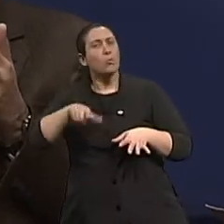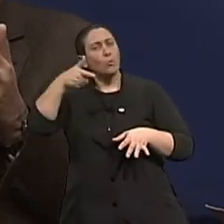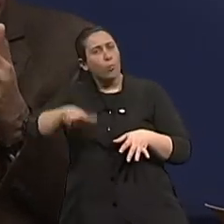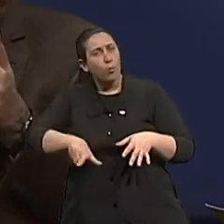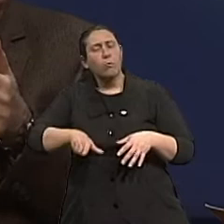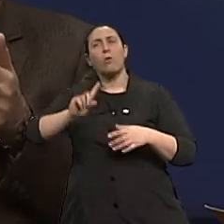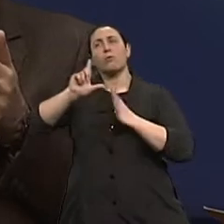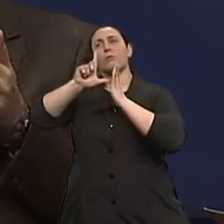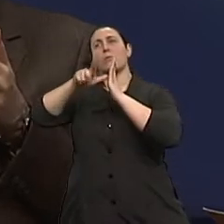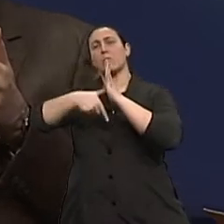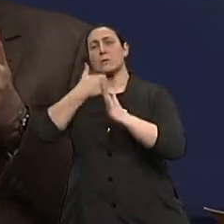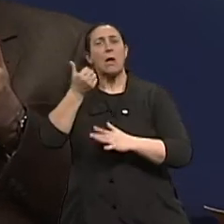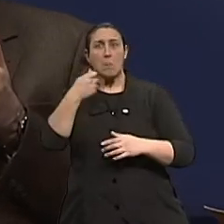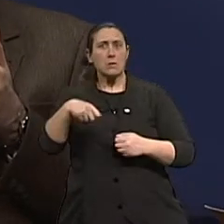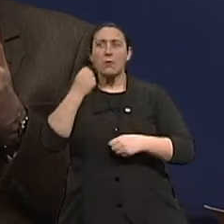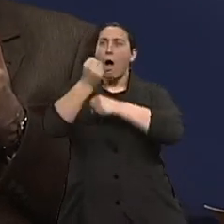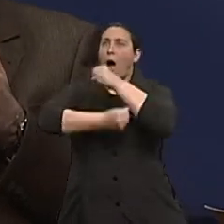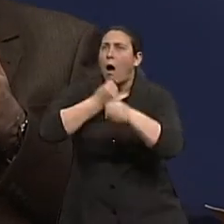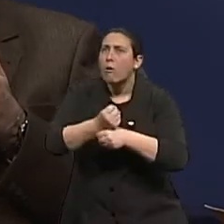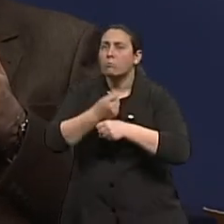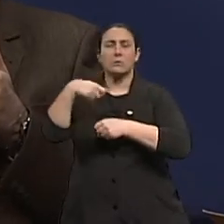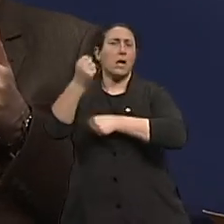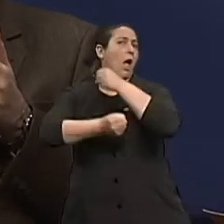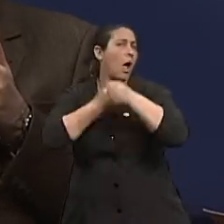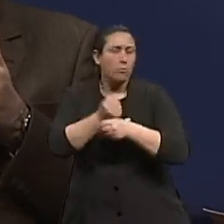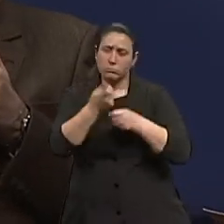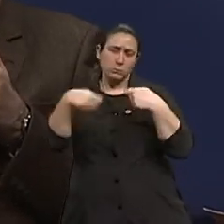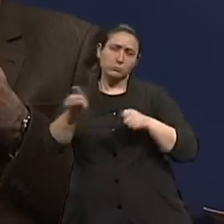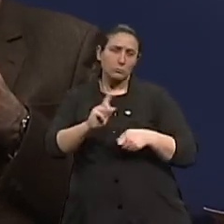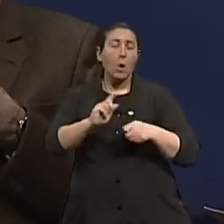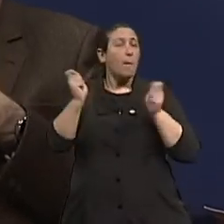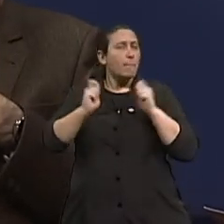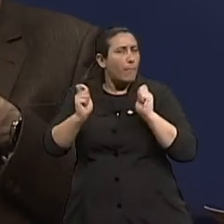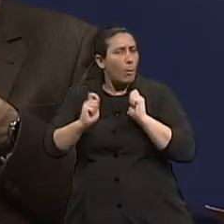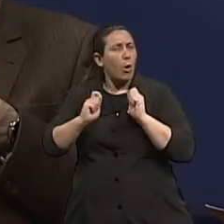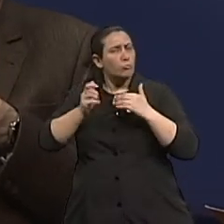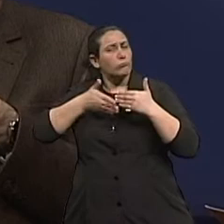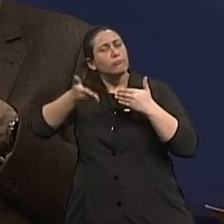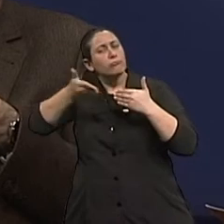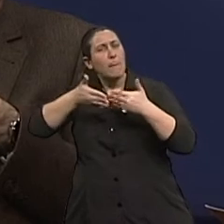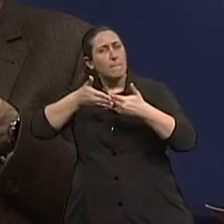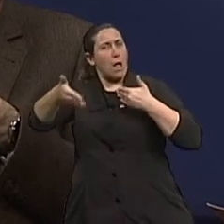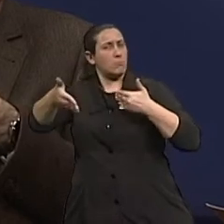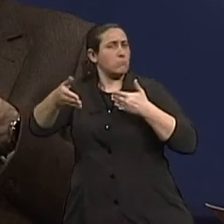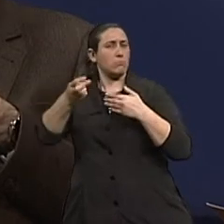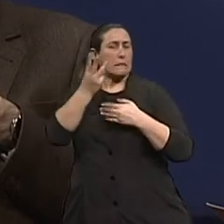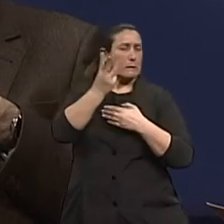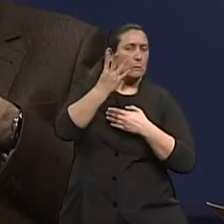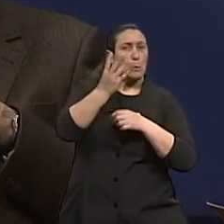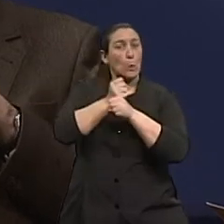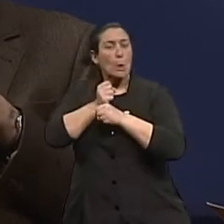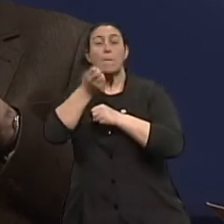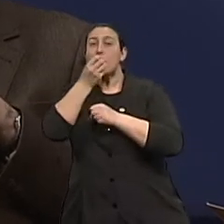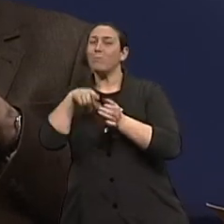necessidade de ser anual, não há necessidade de ser abianual, não há necessidade de ser tão frequente. A